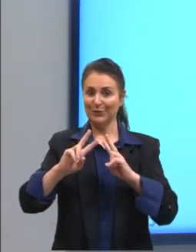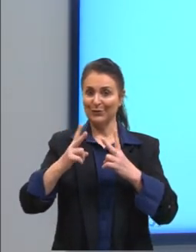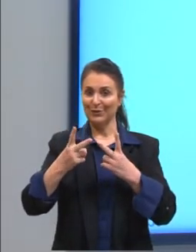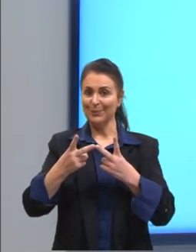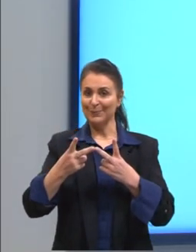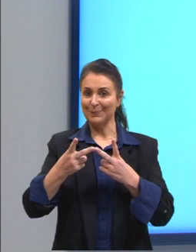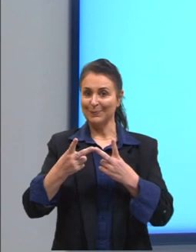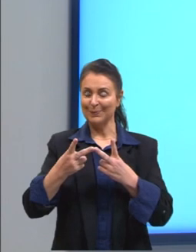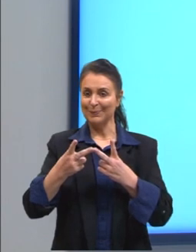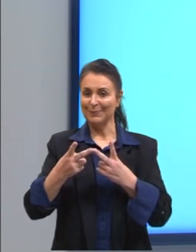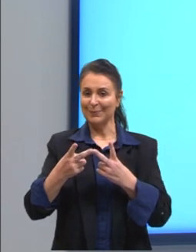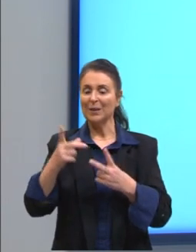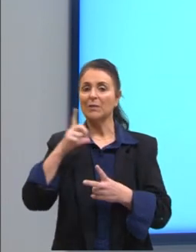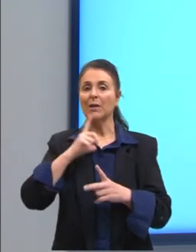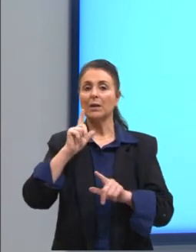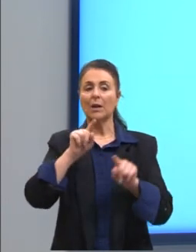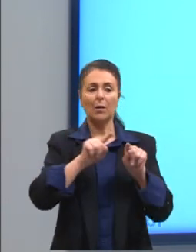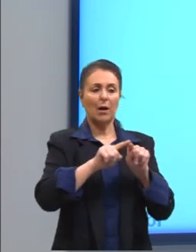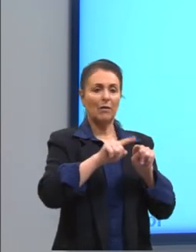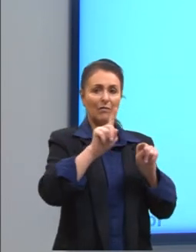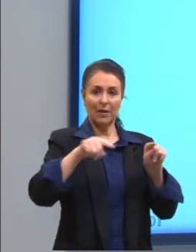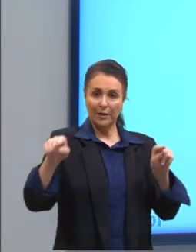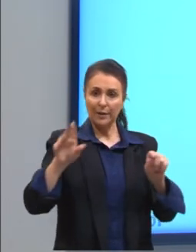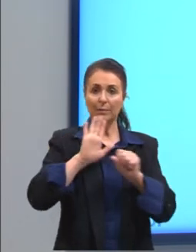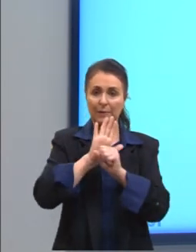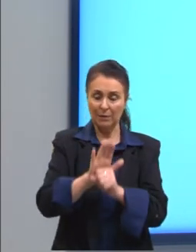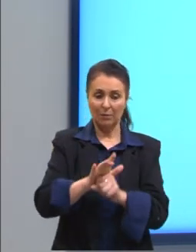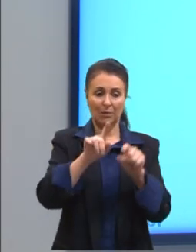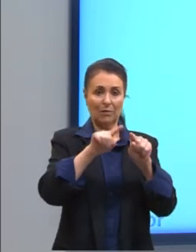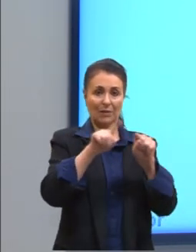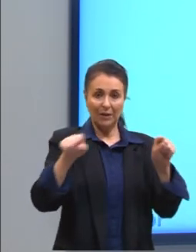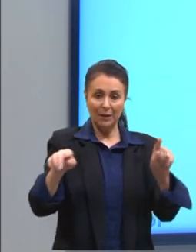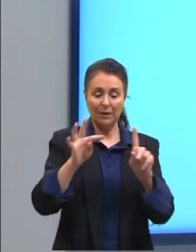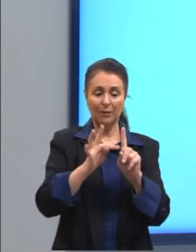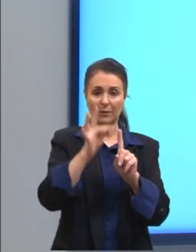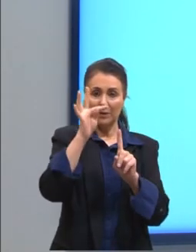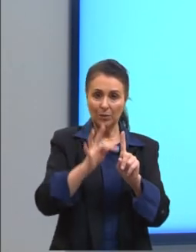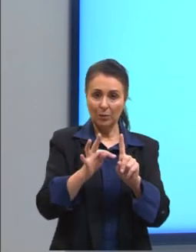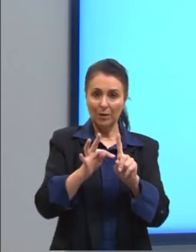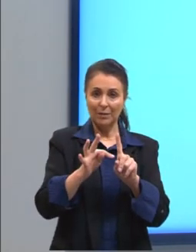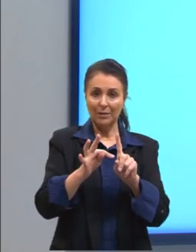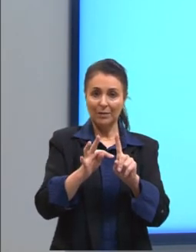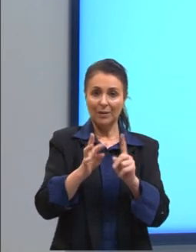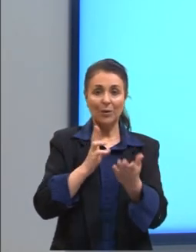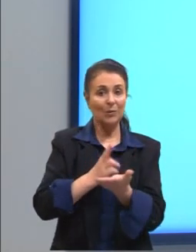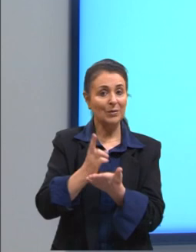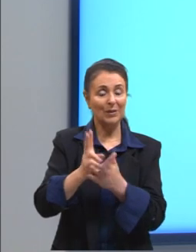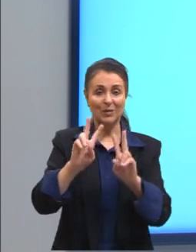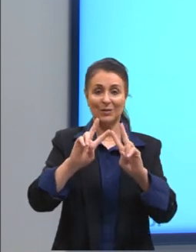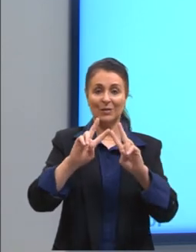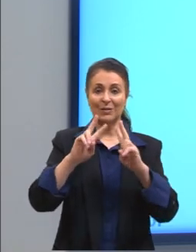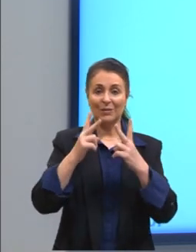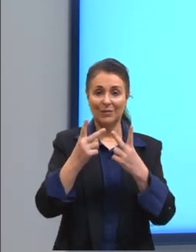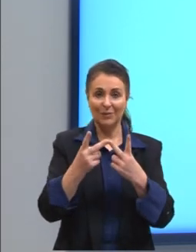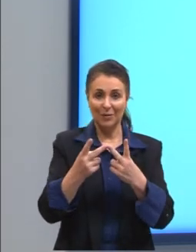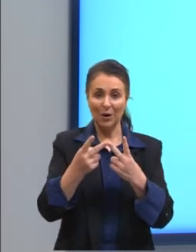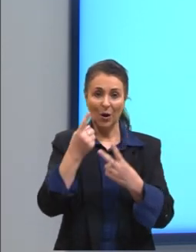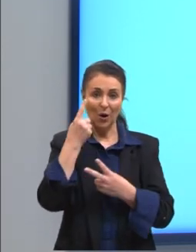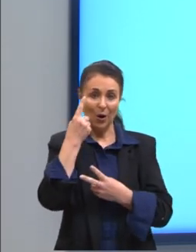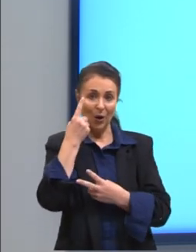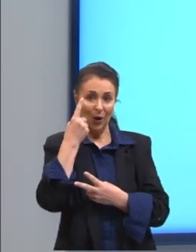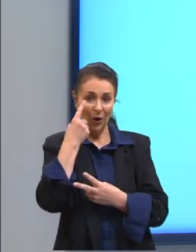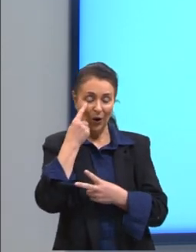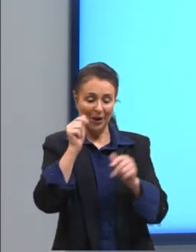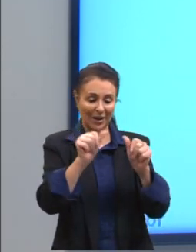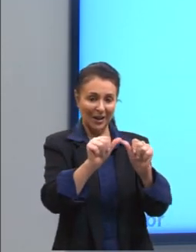E a gente vai ter uma variação de pressão e temperatura. Então, gente observa nas duas imagens aqui, nos dois processos,